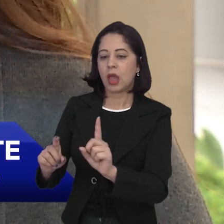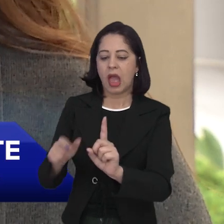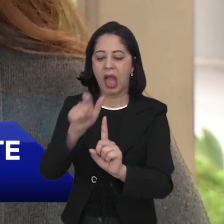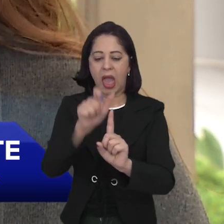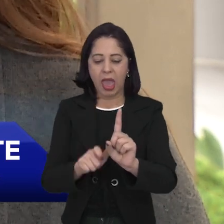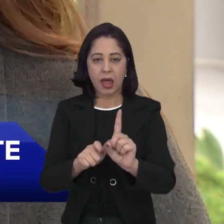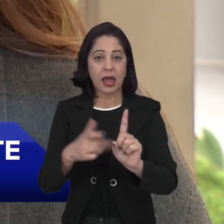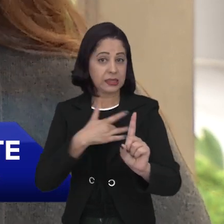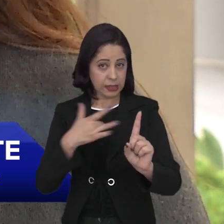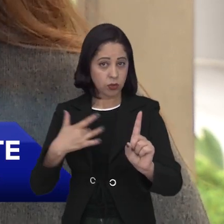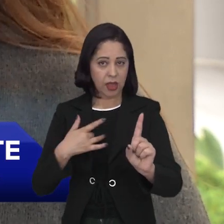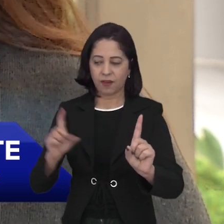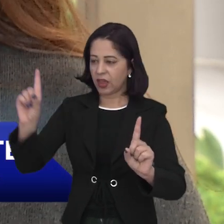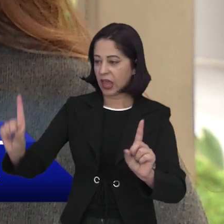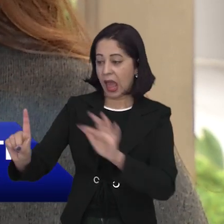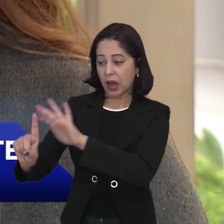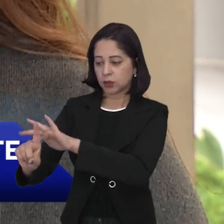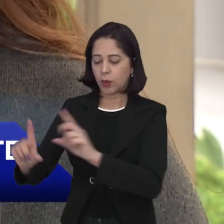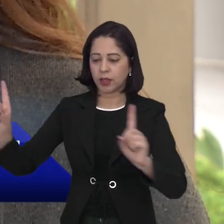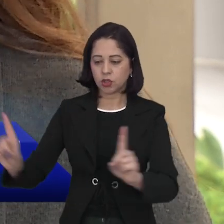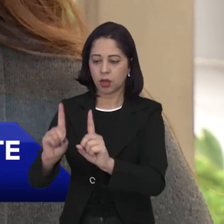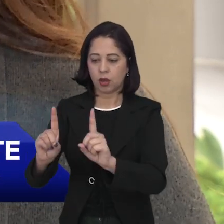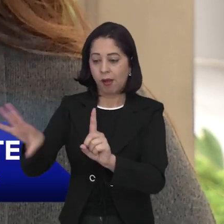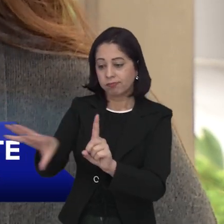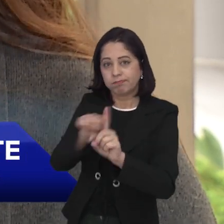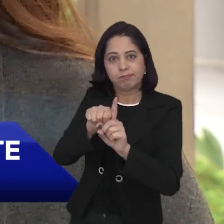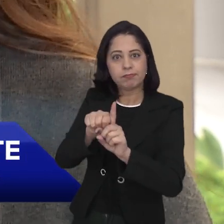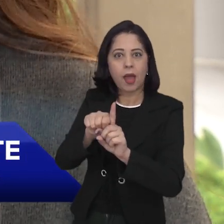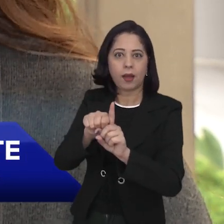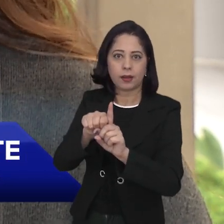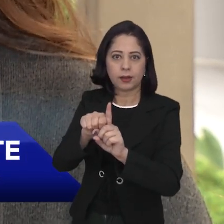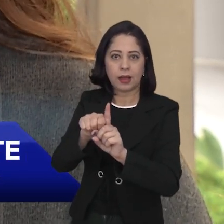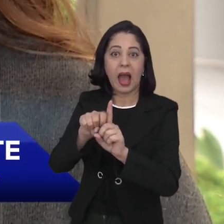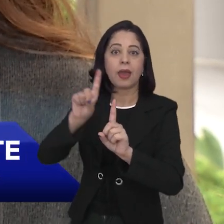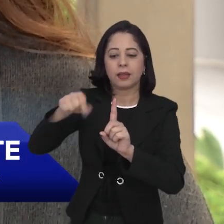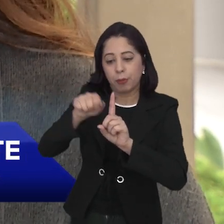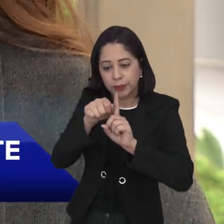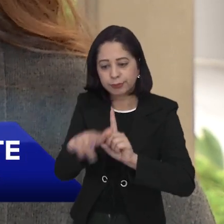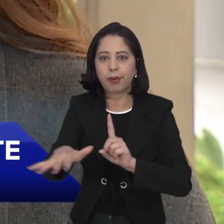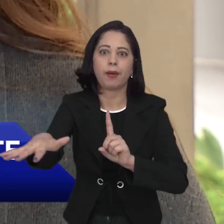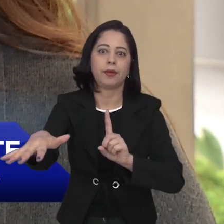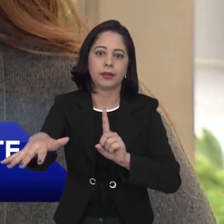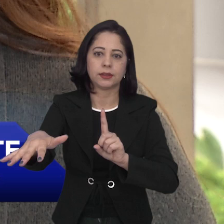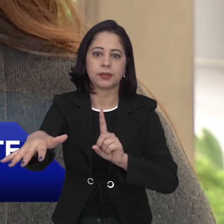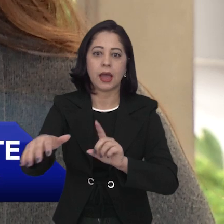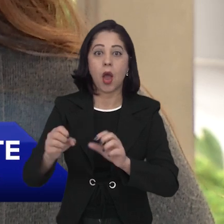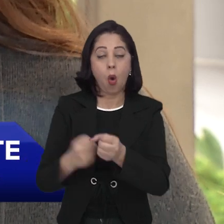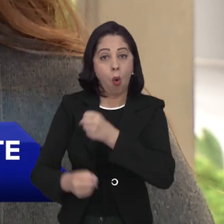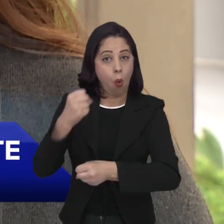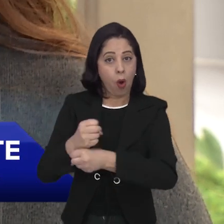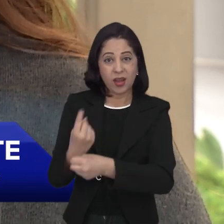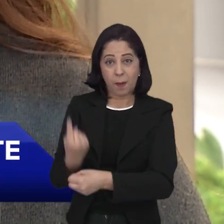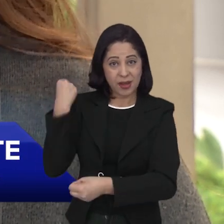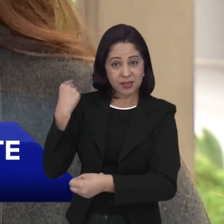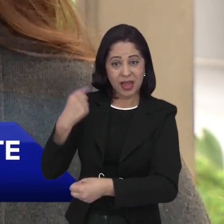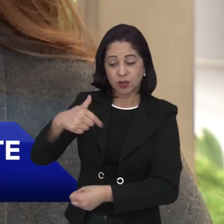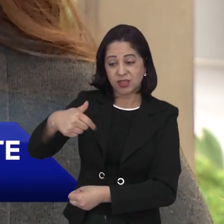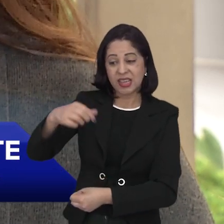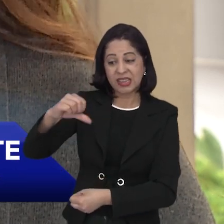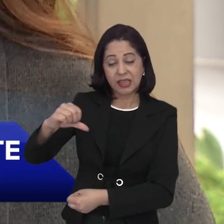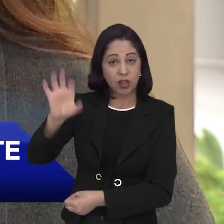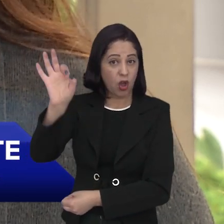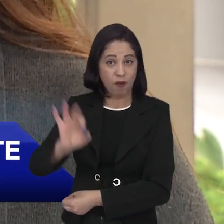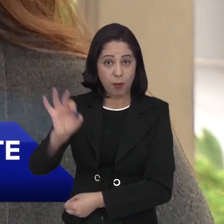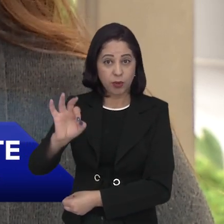entrar em contato com uma dessas crianças, pode ficar doente e acaba disseminando a doença no país. A nossa cobertura vacinal do ano passado foi de